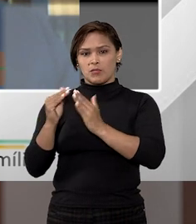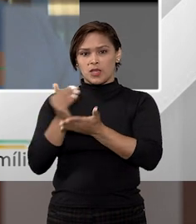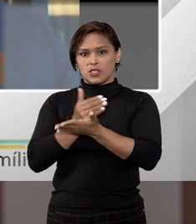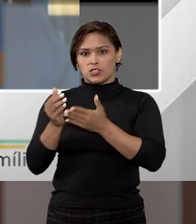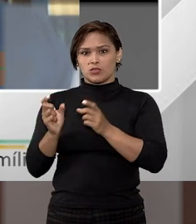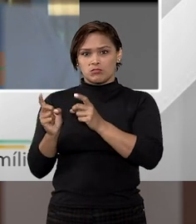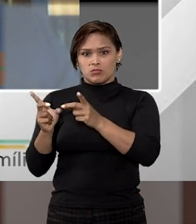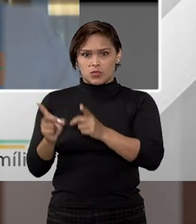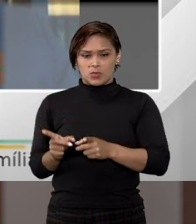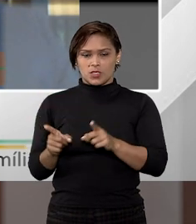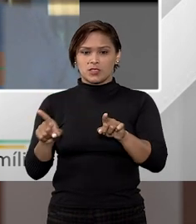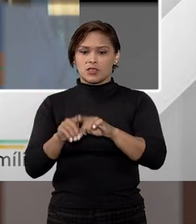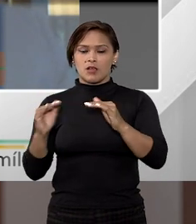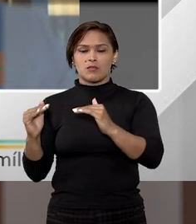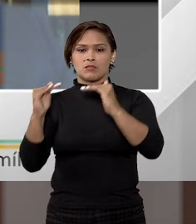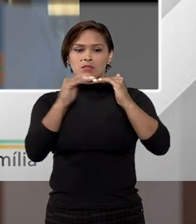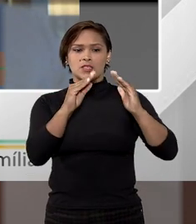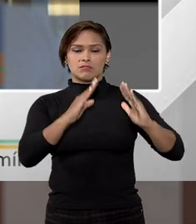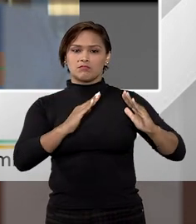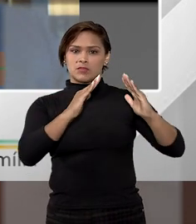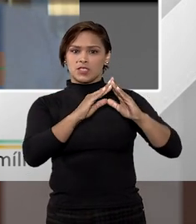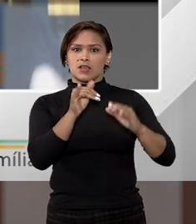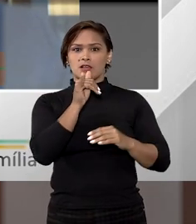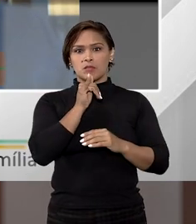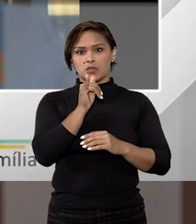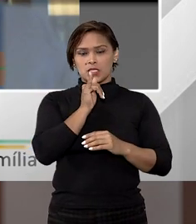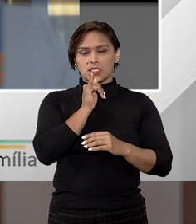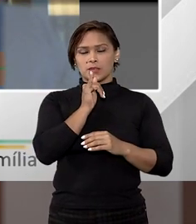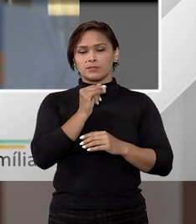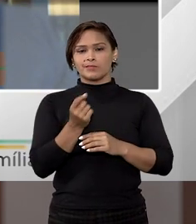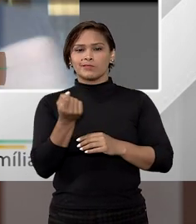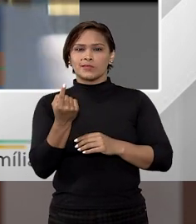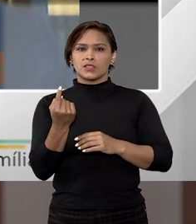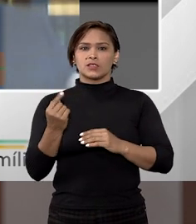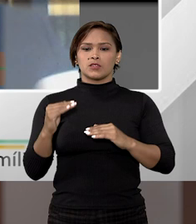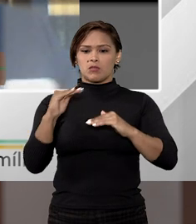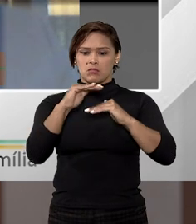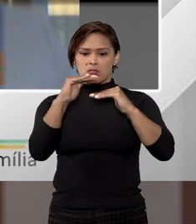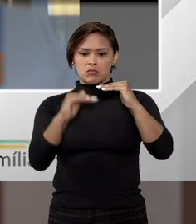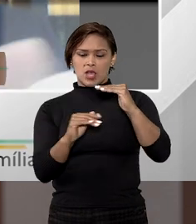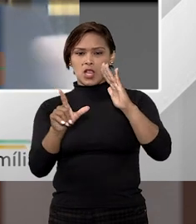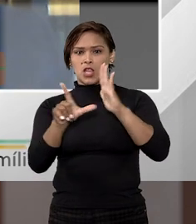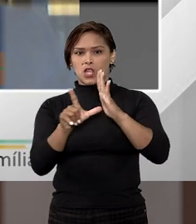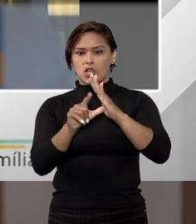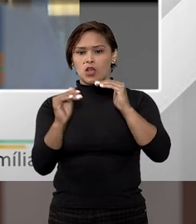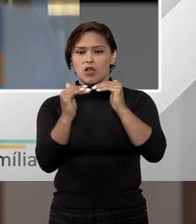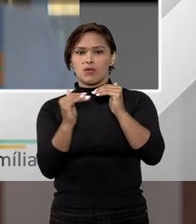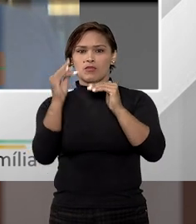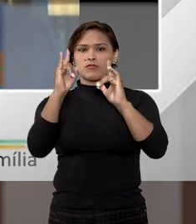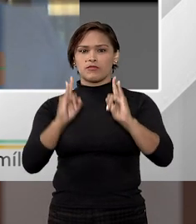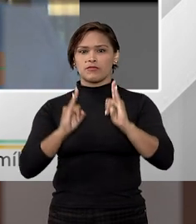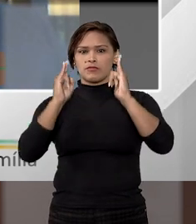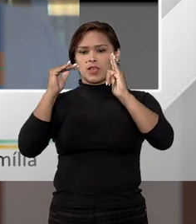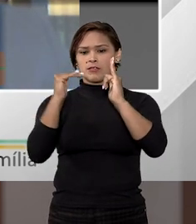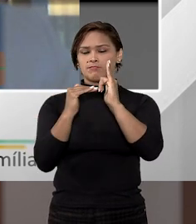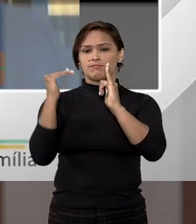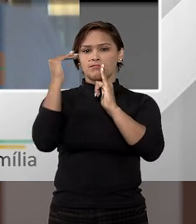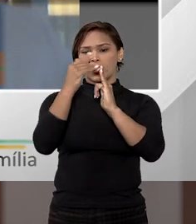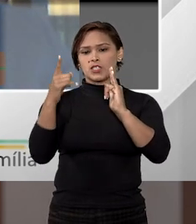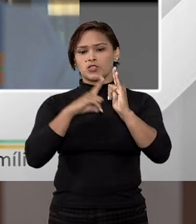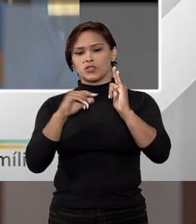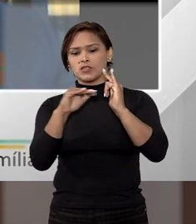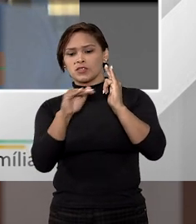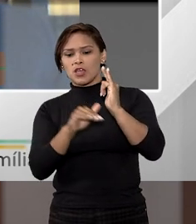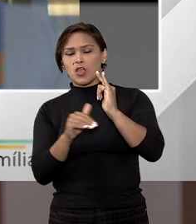comercial, mas mantenho na parte residencial. Então, por exemplo, uma sobreloja que tem os apartamentos em cima e embaixo